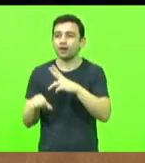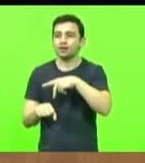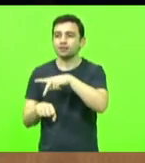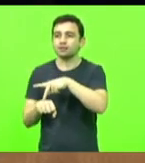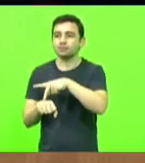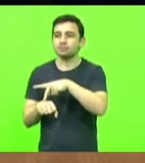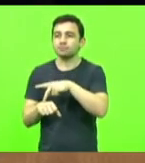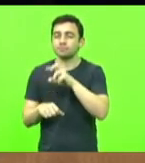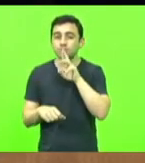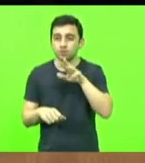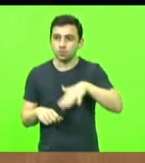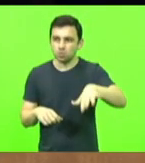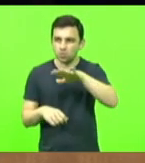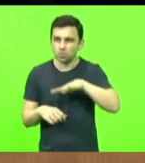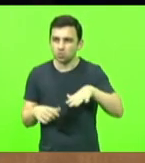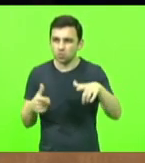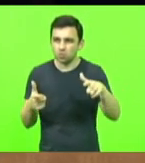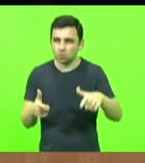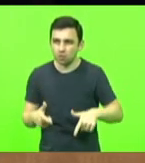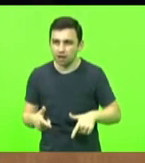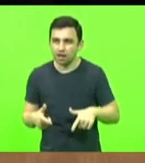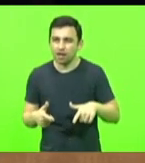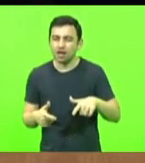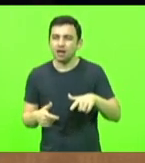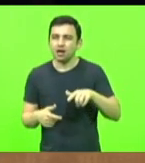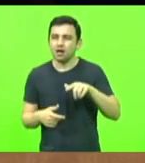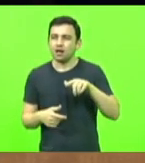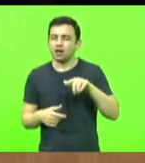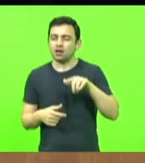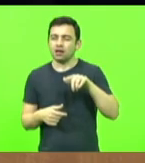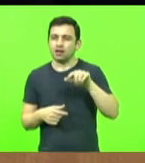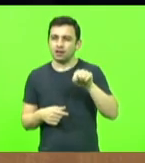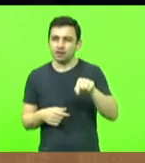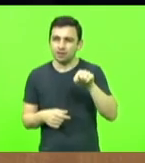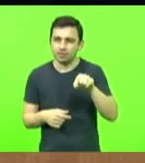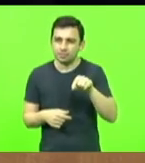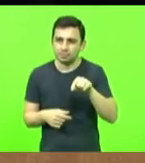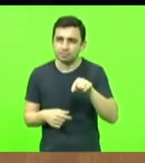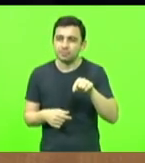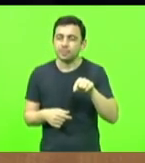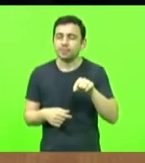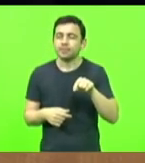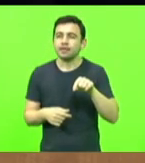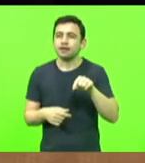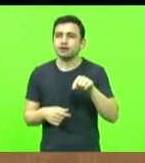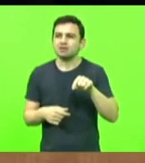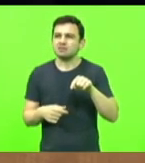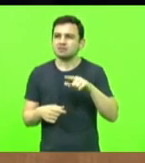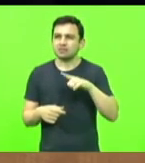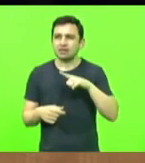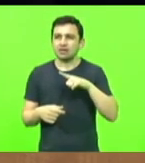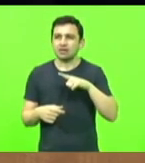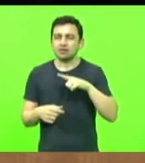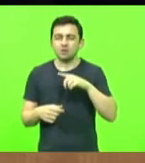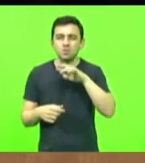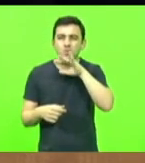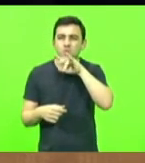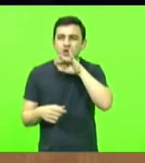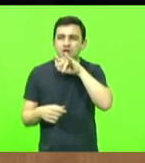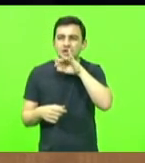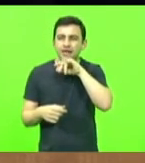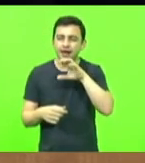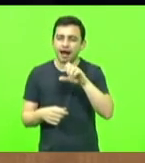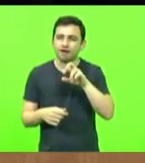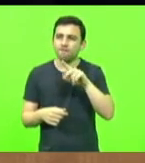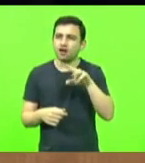os londrinos usaram o carvão de baixa qualidade, rico em enxofre, o que agravou muito o